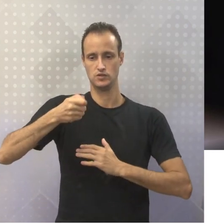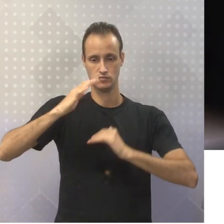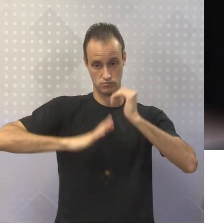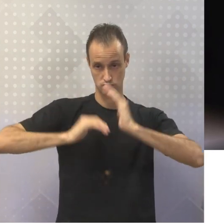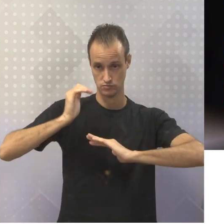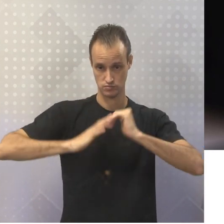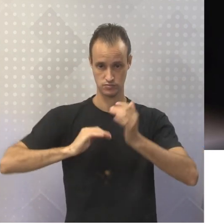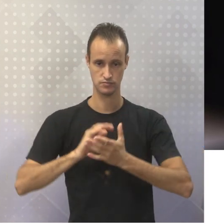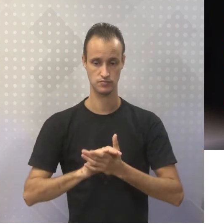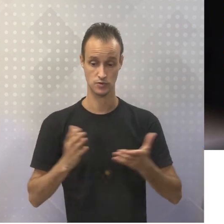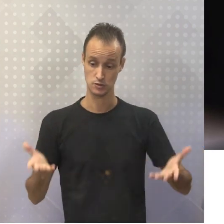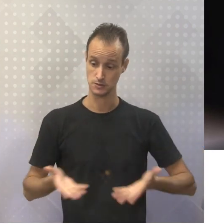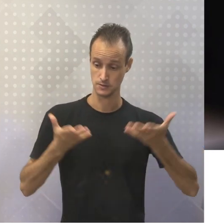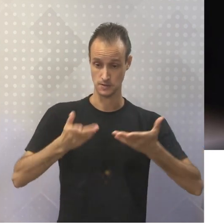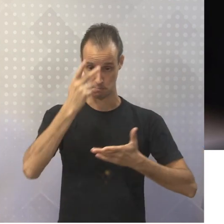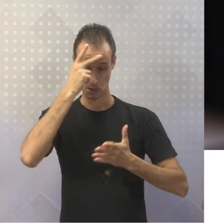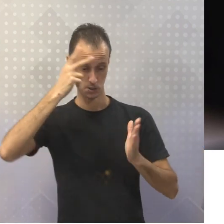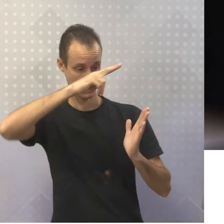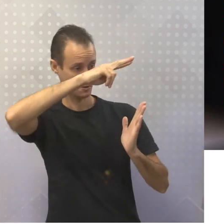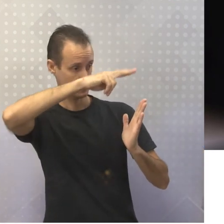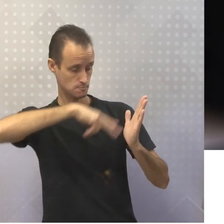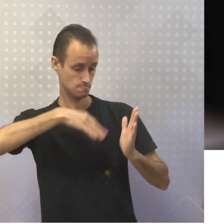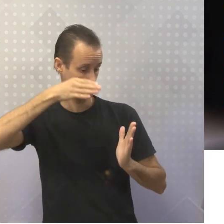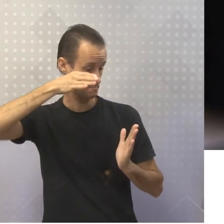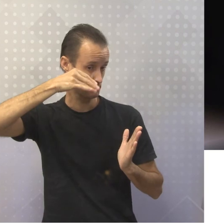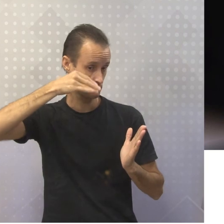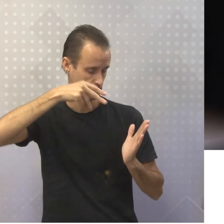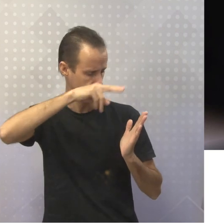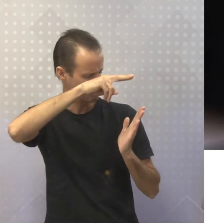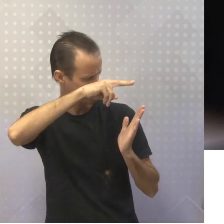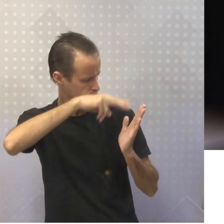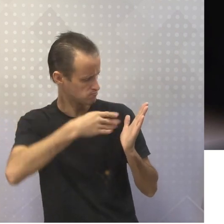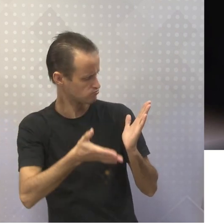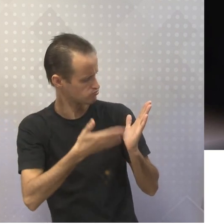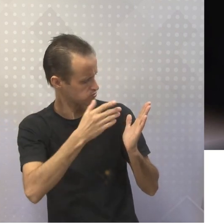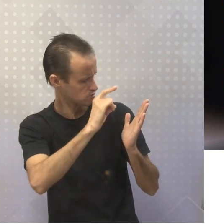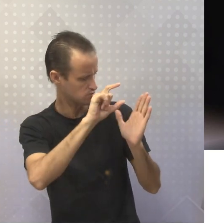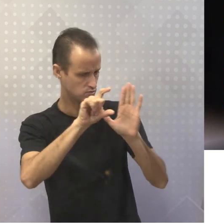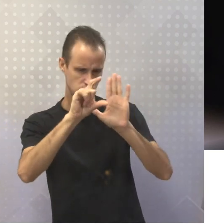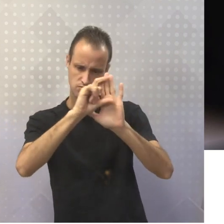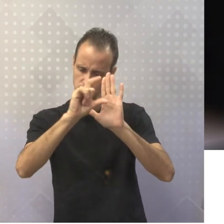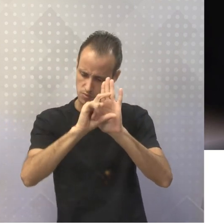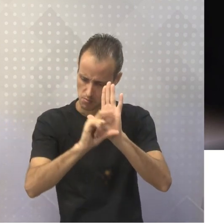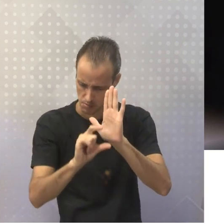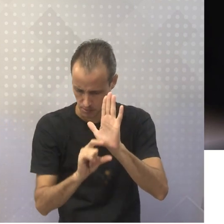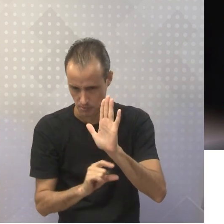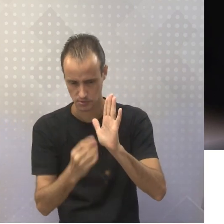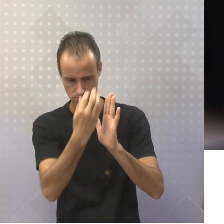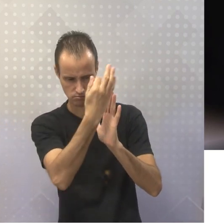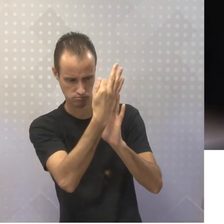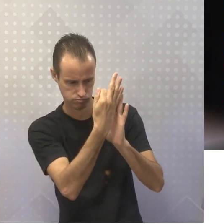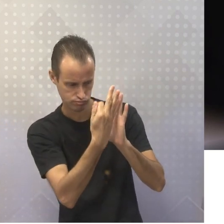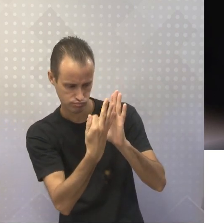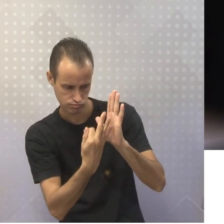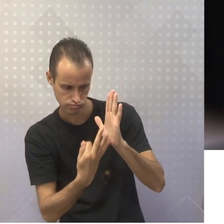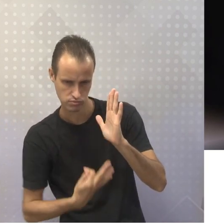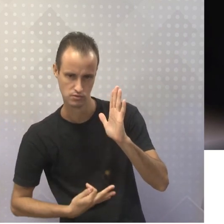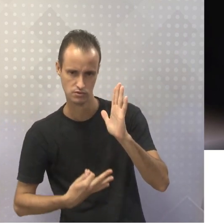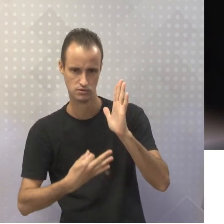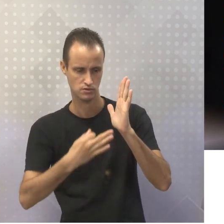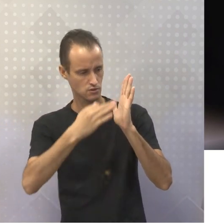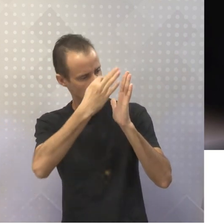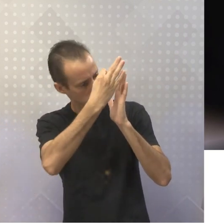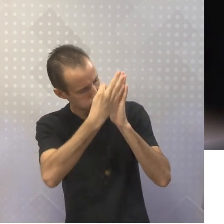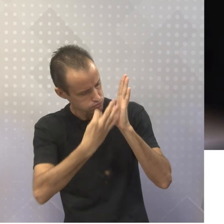no leitor a curiosidade para ler nos parágrafos seguintes, né, o corpo do texto, que é o chamei o parágrafo depois